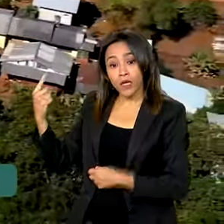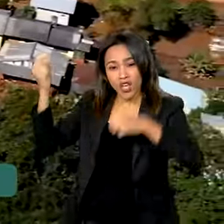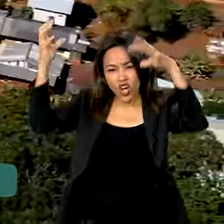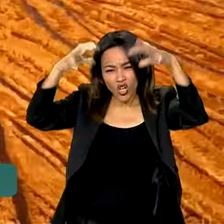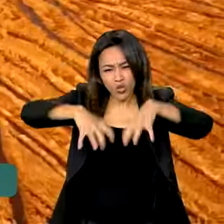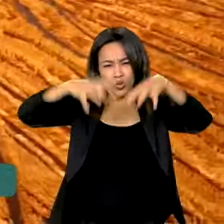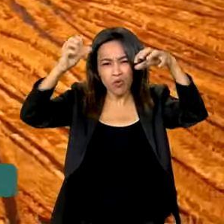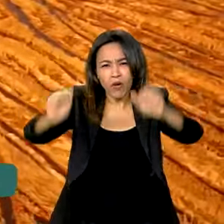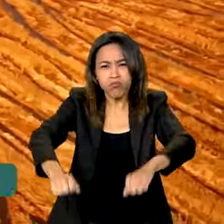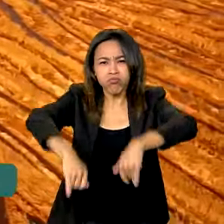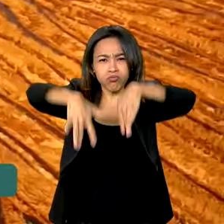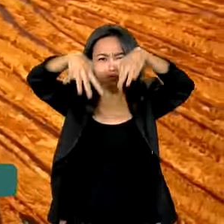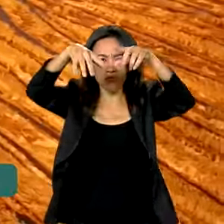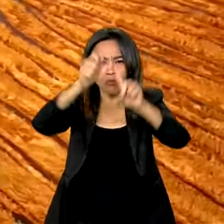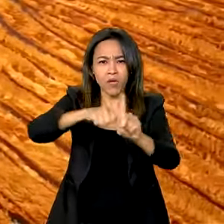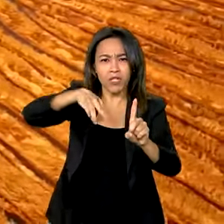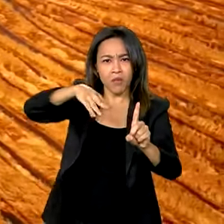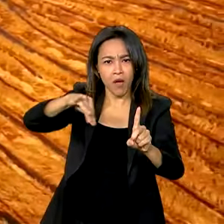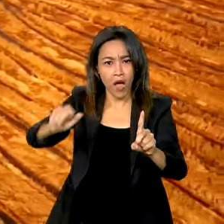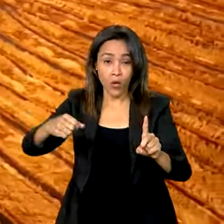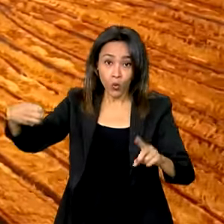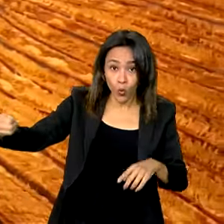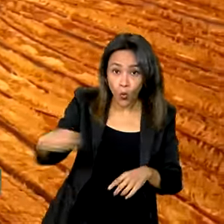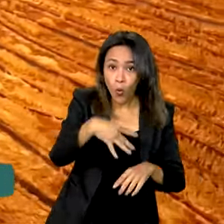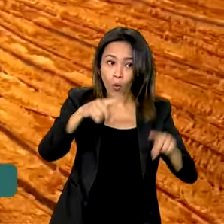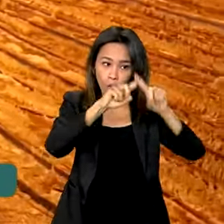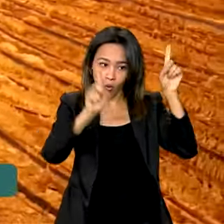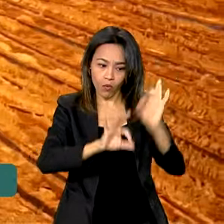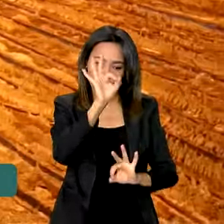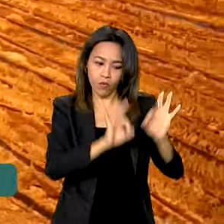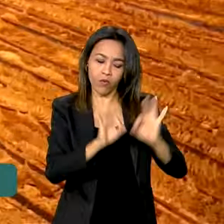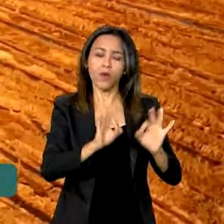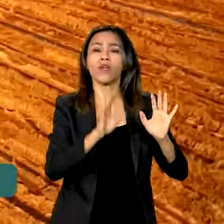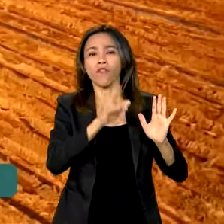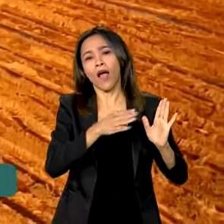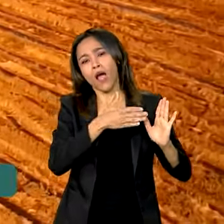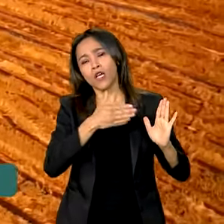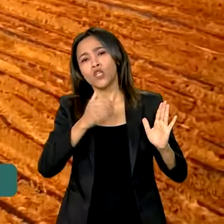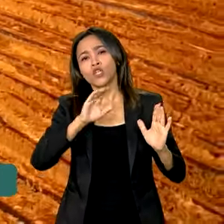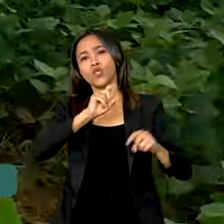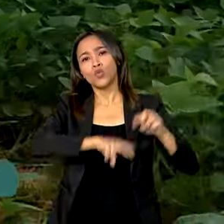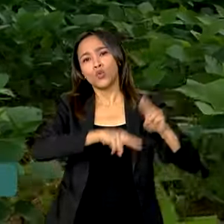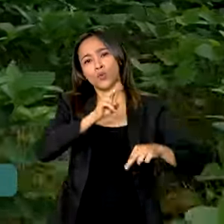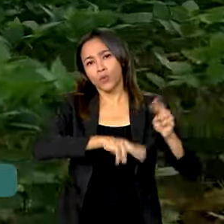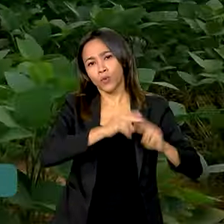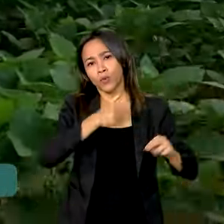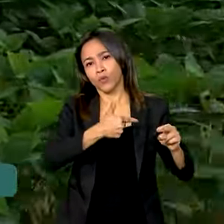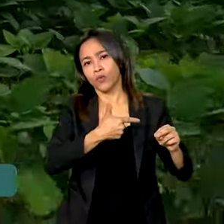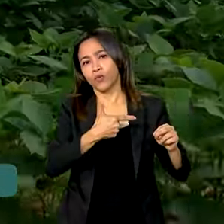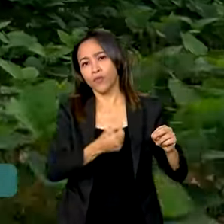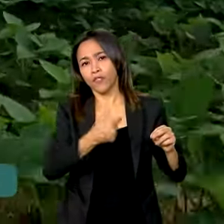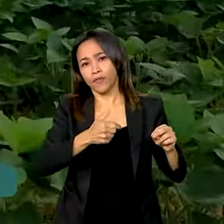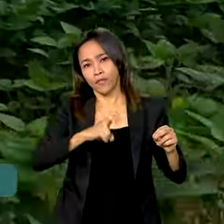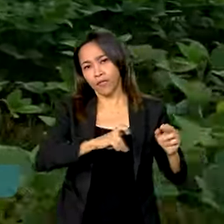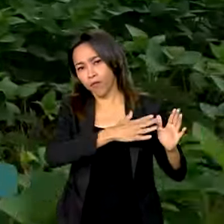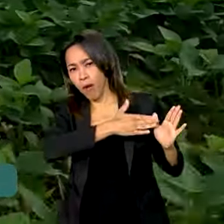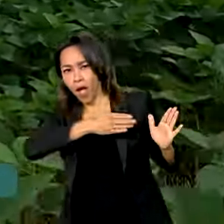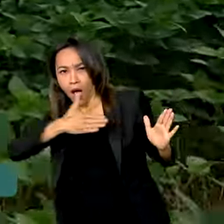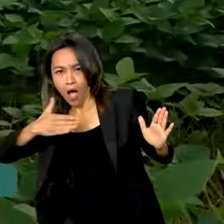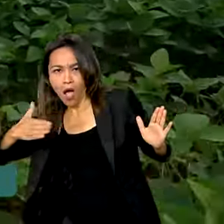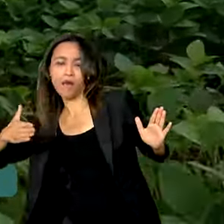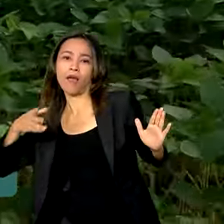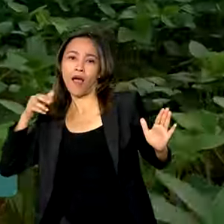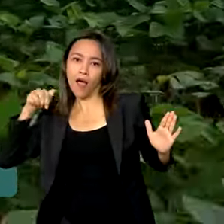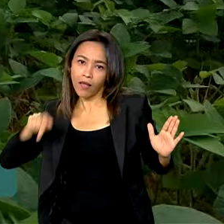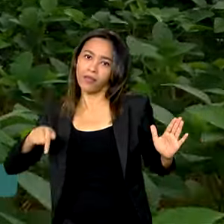deste ano, o novo Plano Safra, que vai valer até junho de 2025, ainda traz um incremento para os